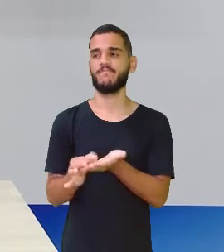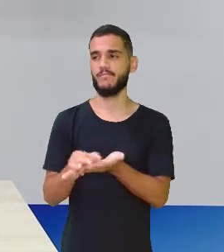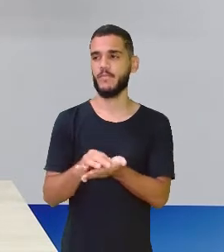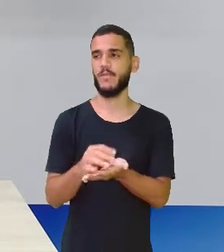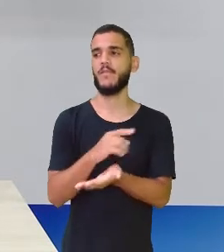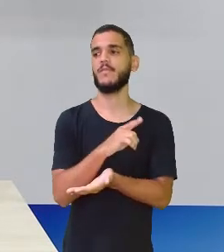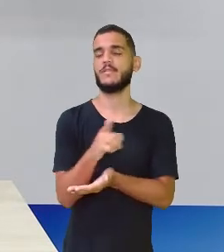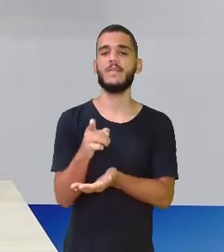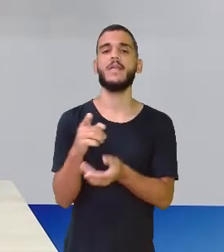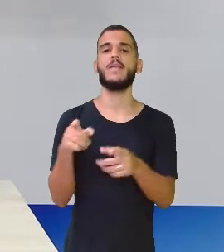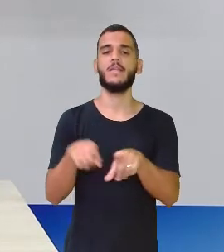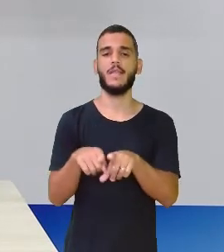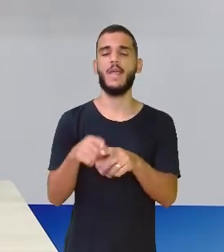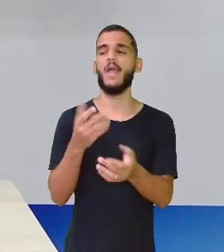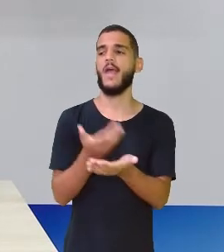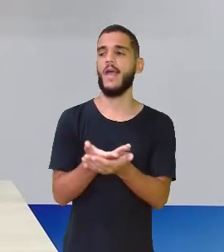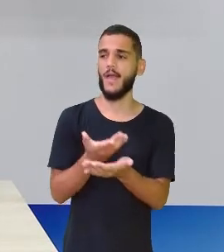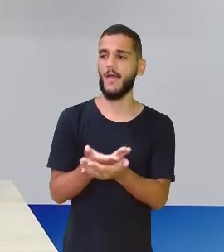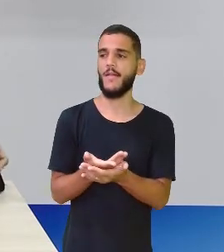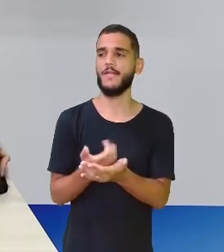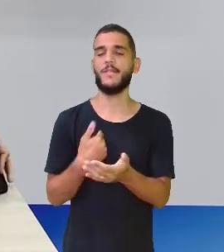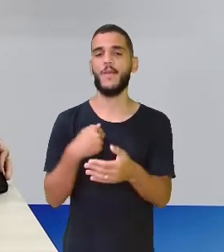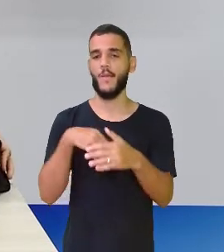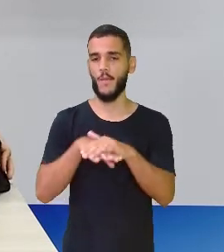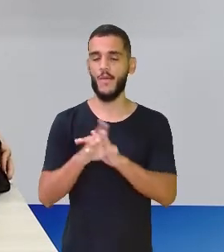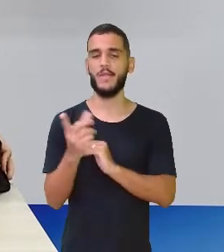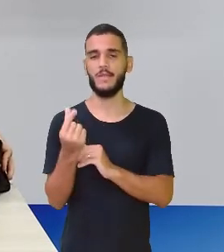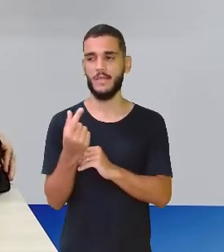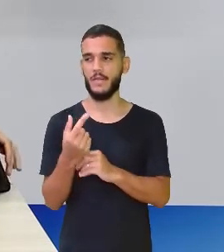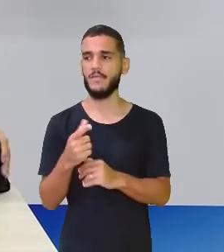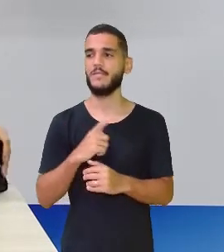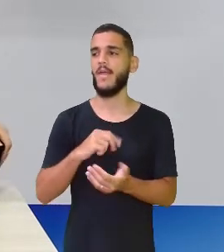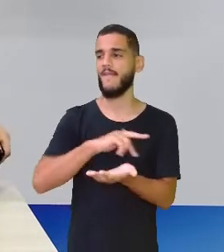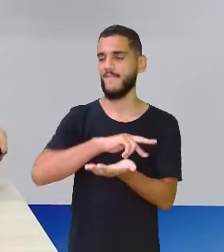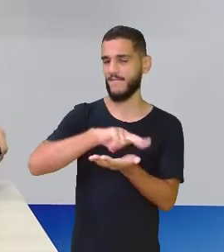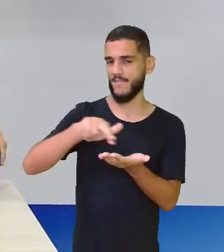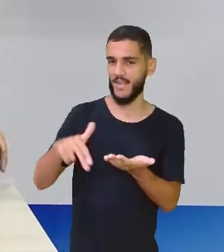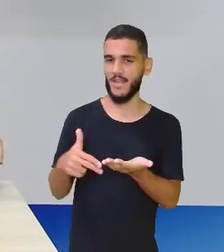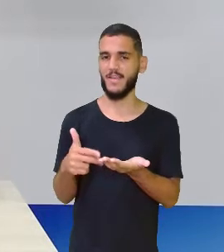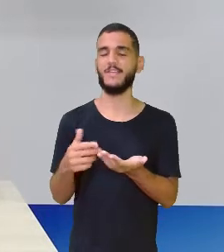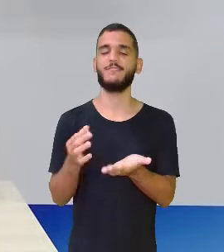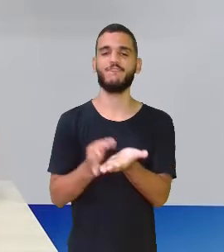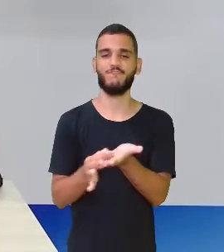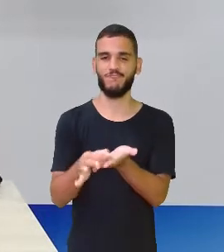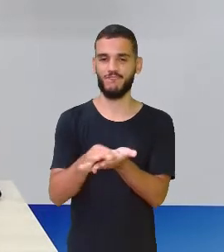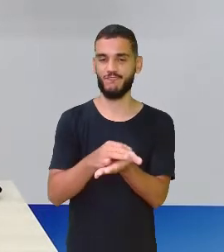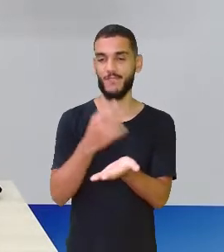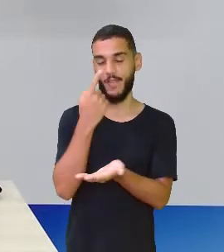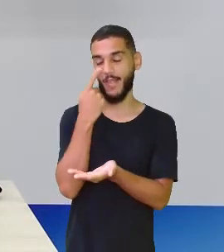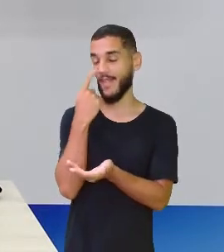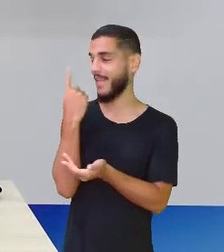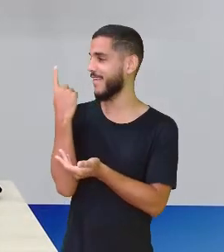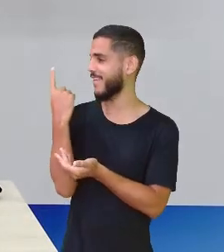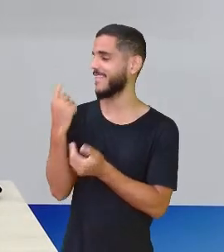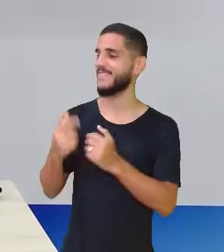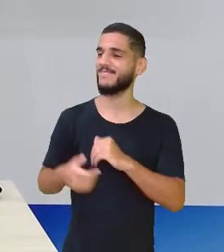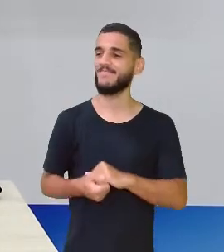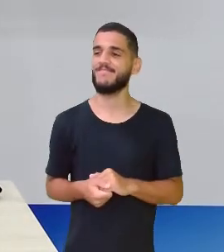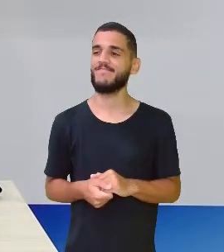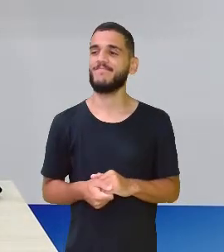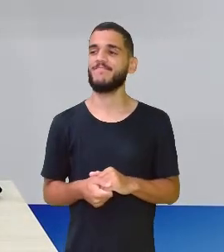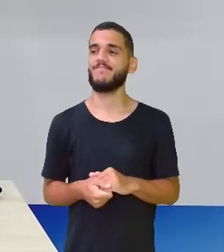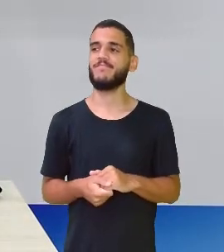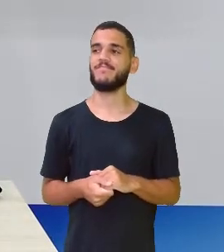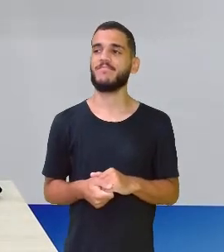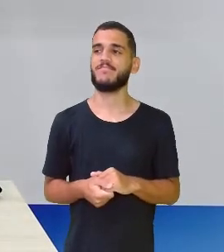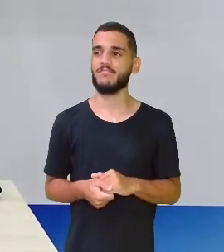dar a aula pra vocês. Eu tenho a minha moeda, minhas moedinhas aqui, minhas auxiliares. Onde